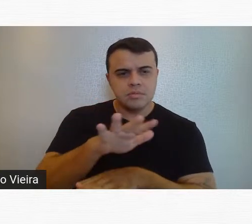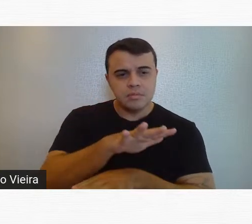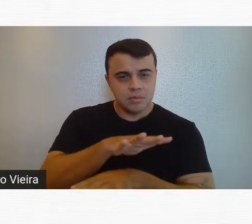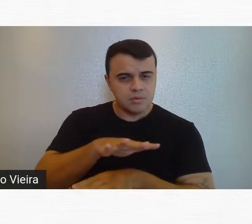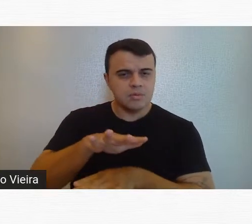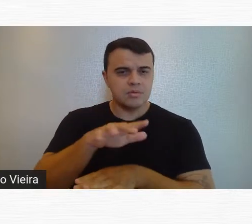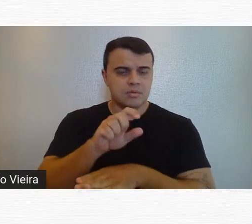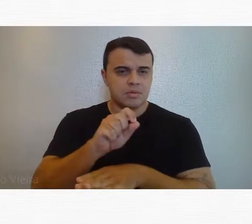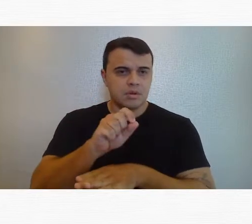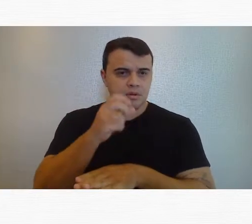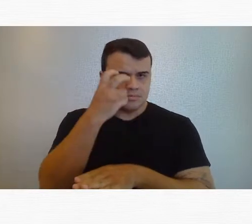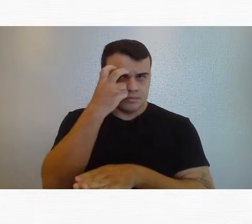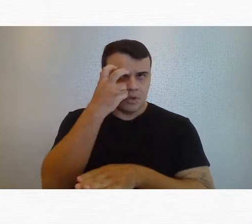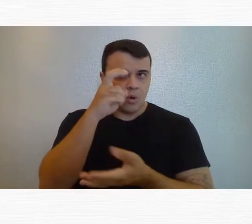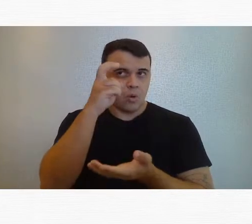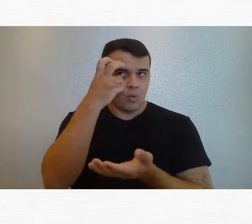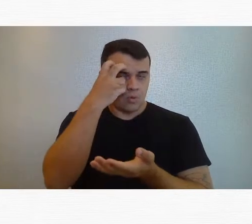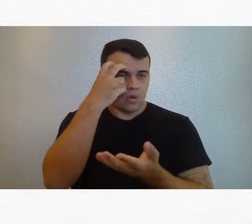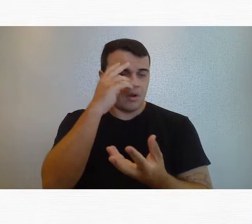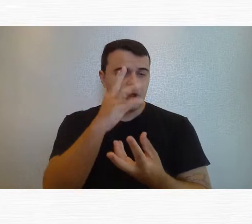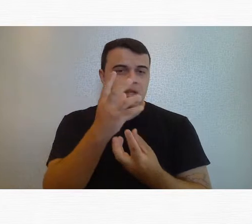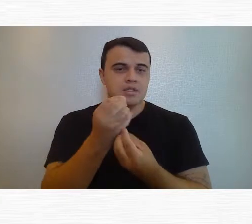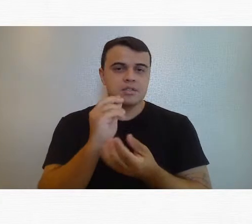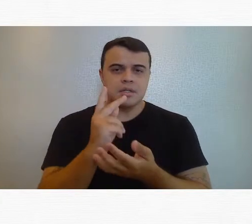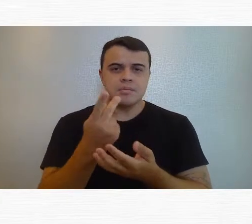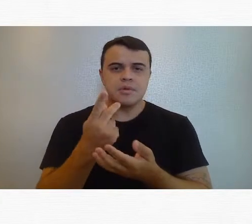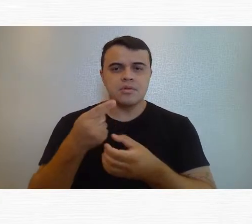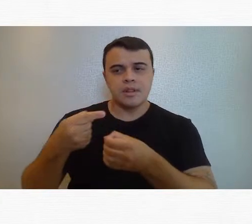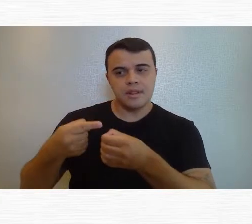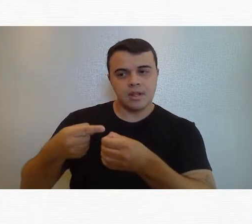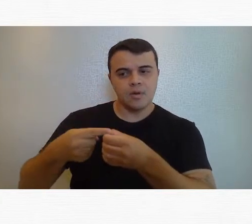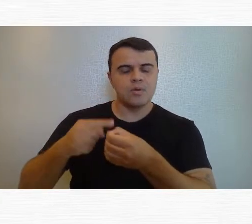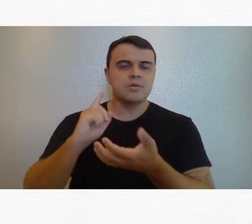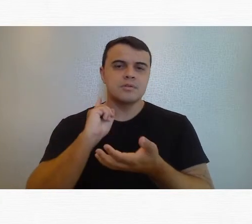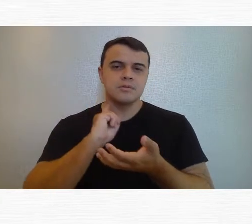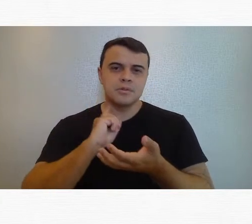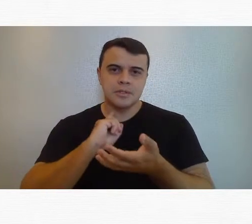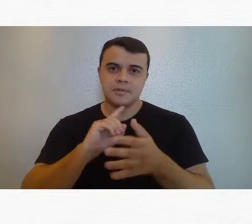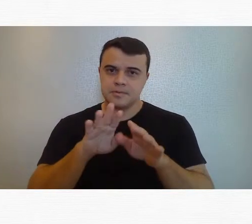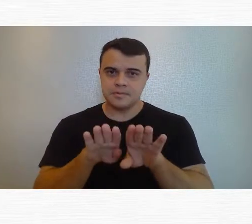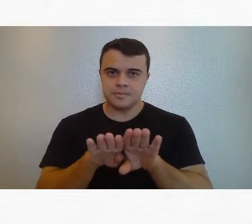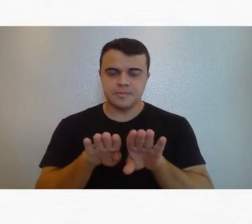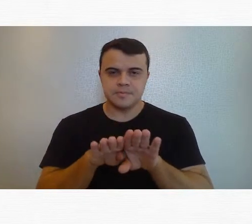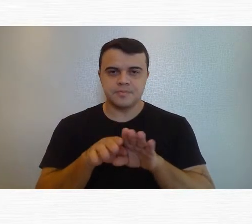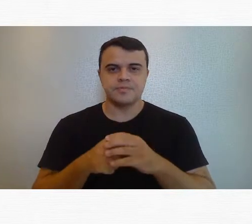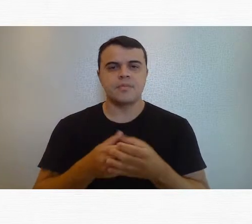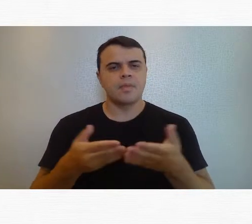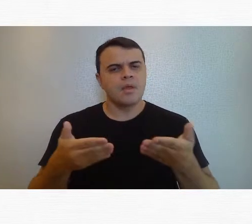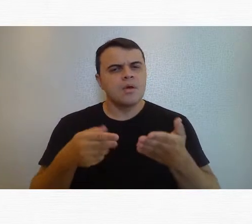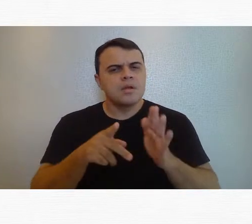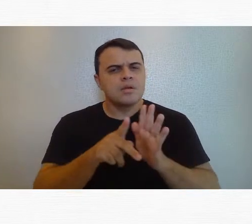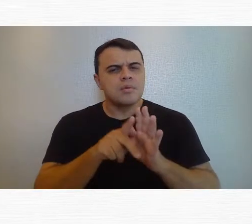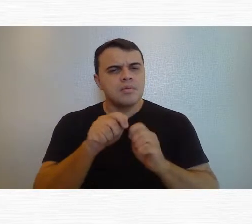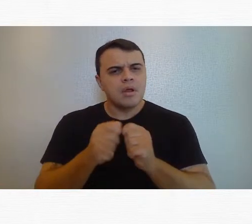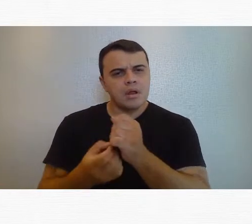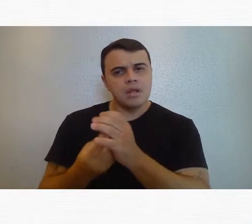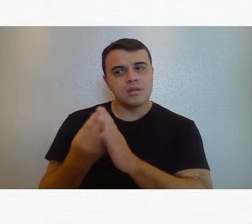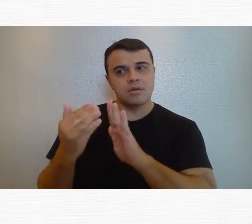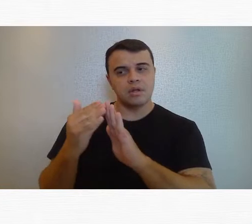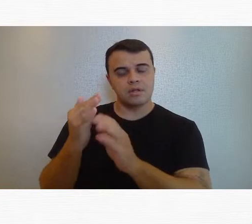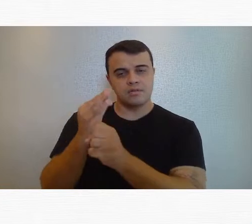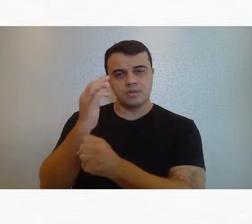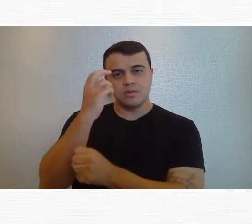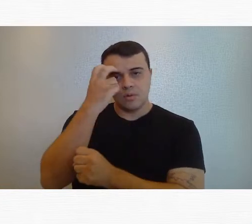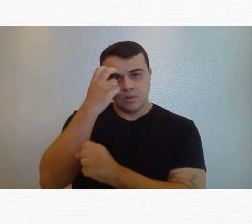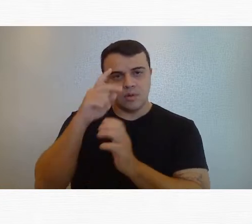intelectuais e artistas de Belo Horizonte do interior e de Minas Gerais. Esse evento é uma realização da Casa Fiat de